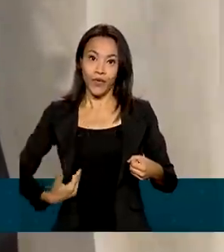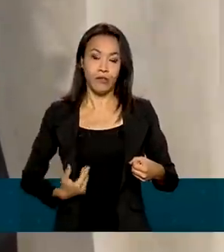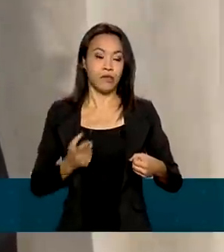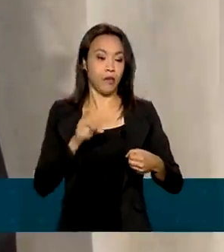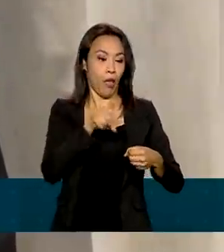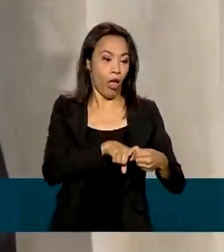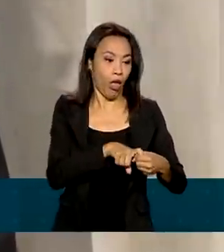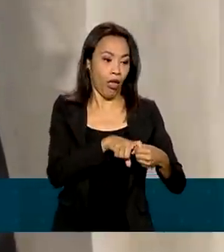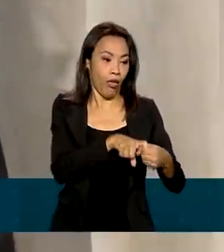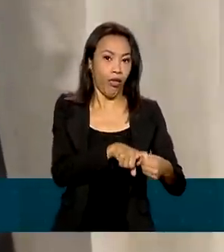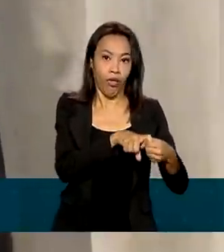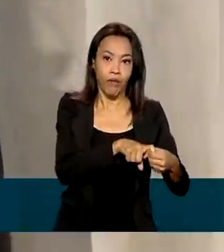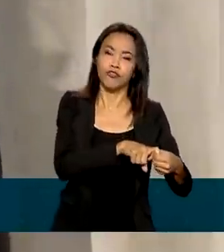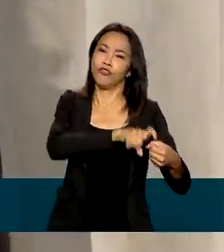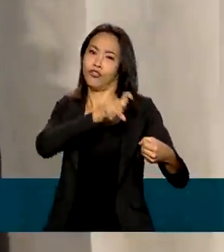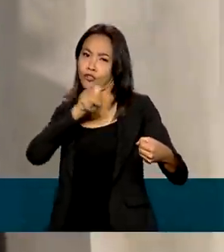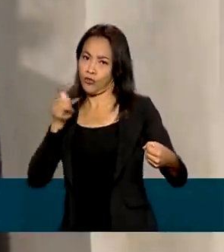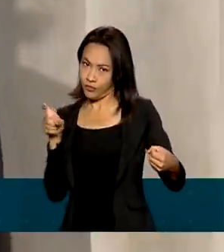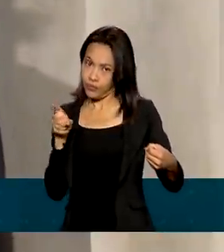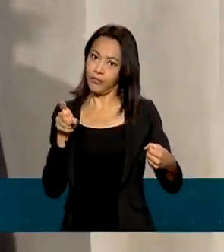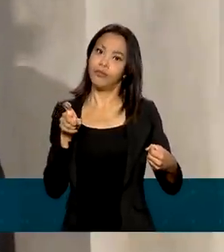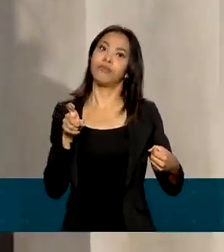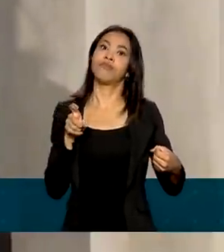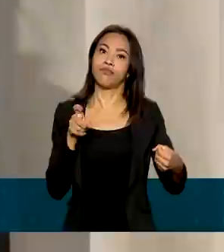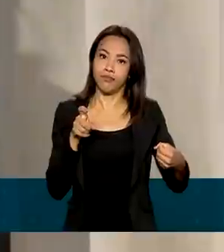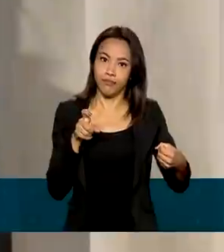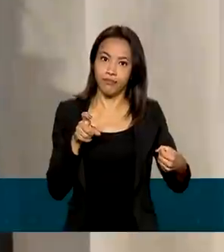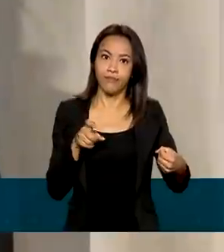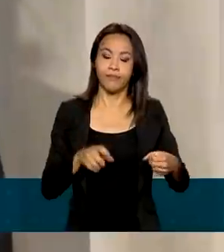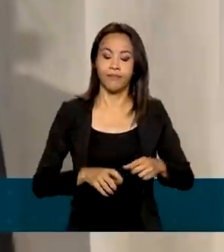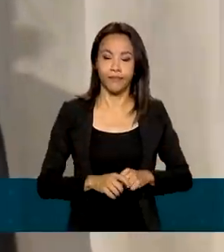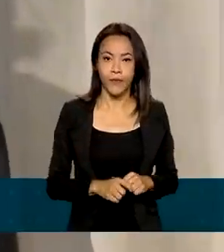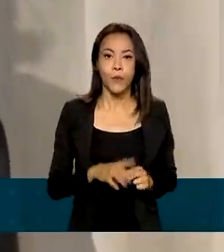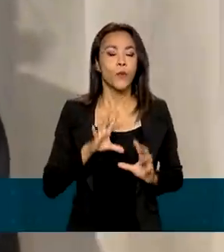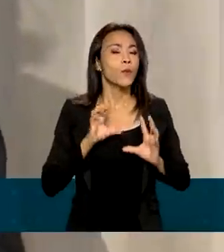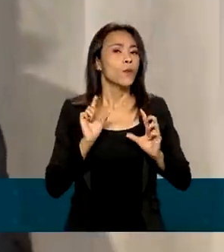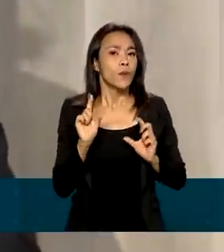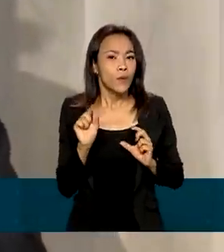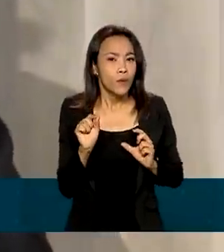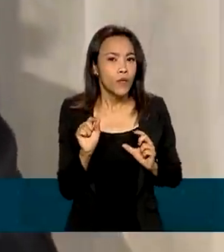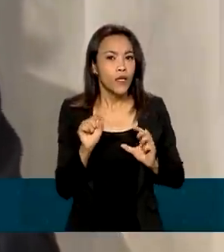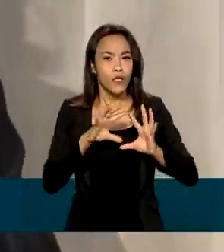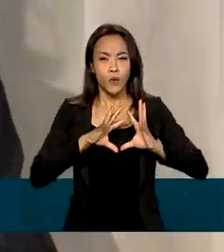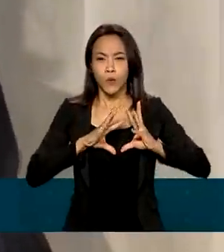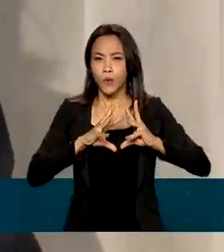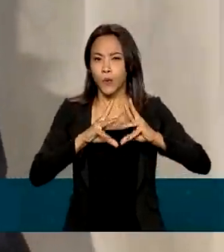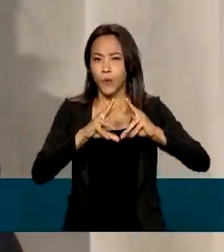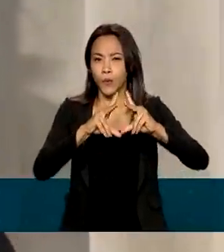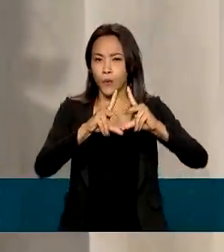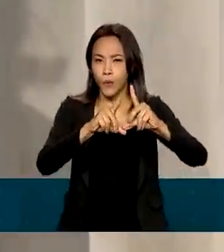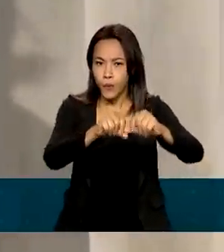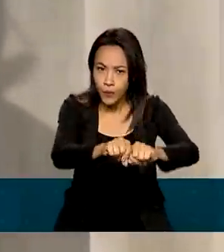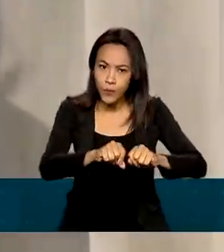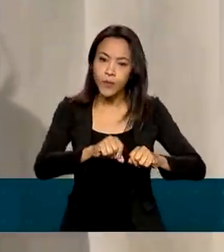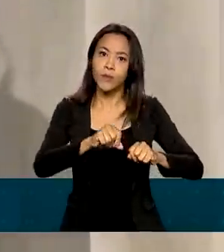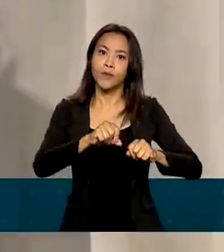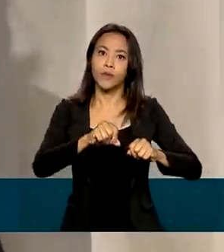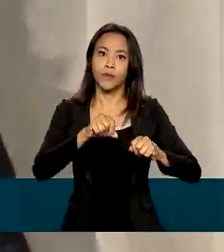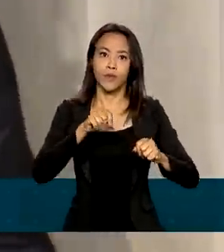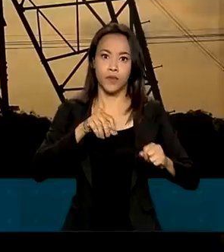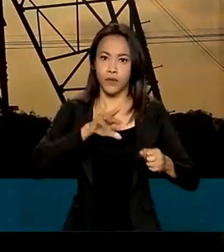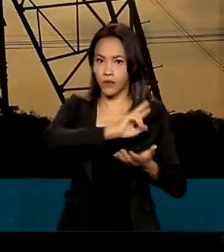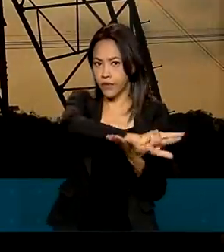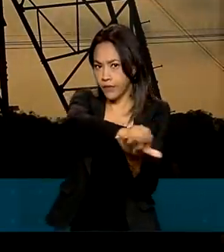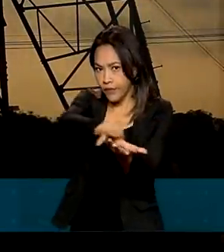destravar toda a fronteira de investimentos em todas as suas